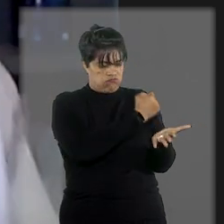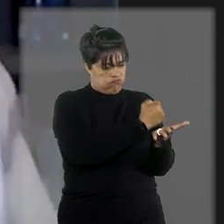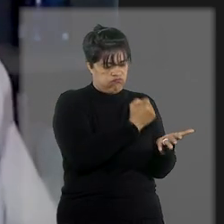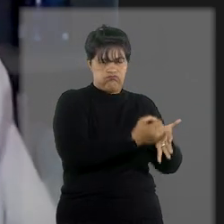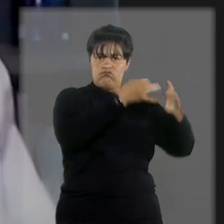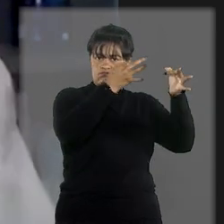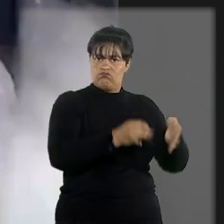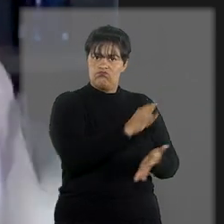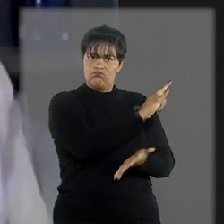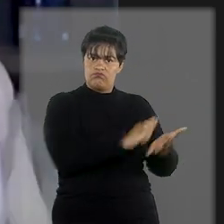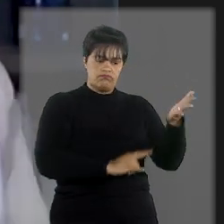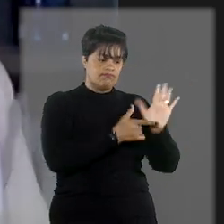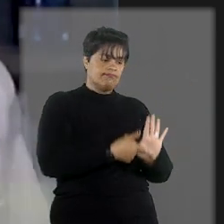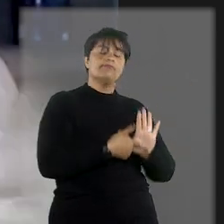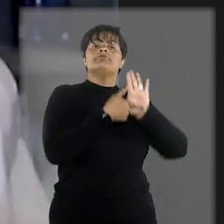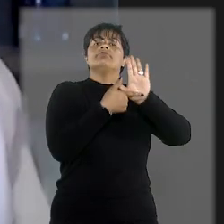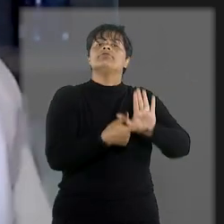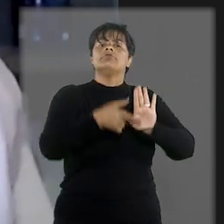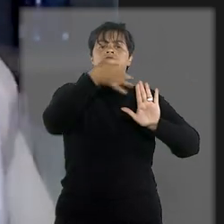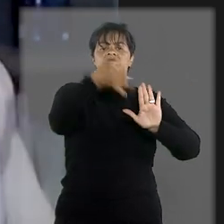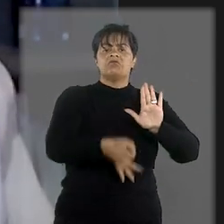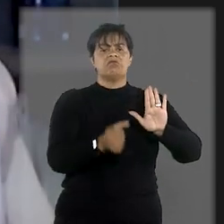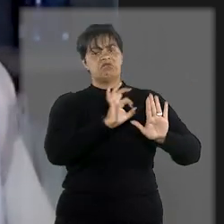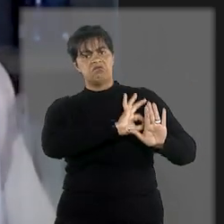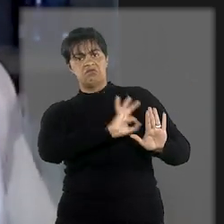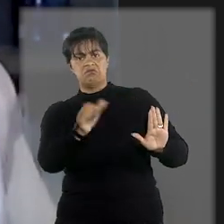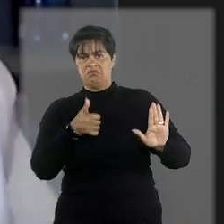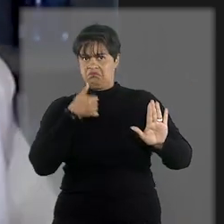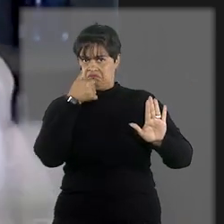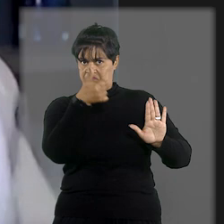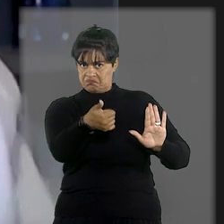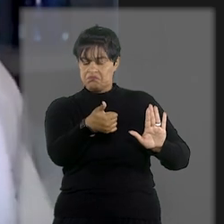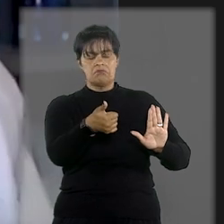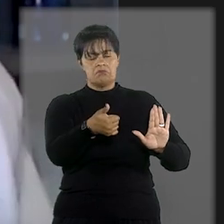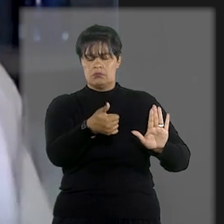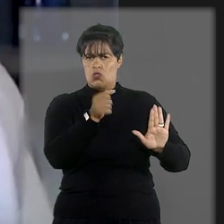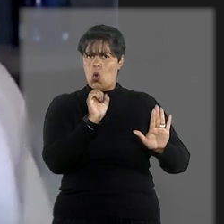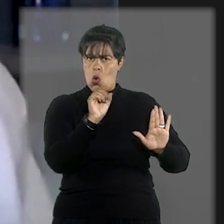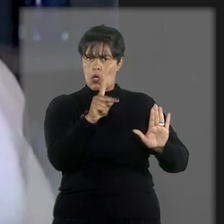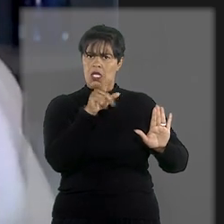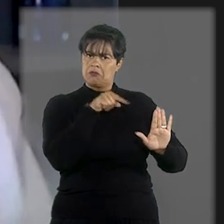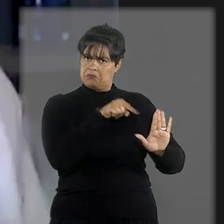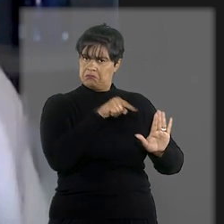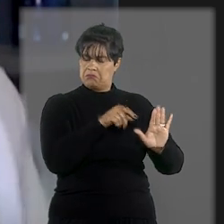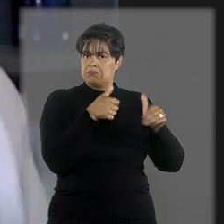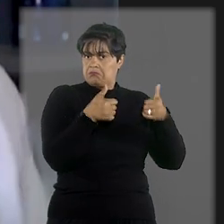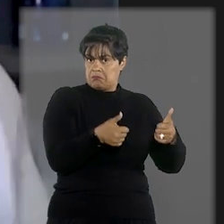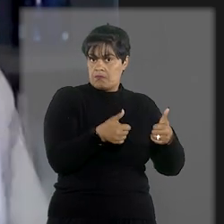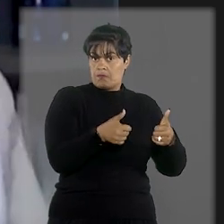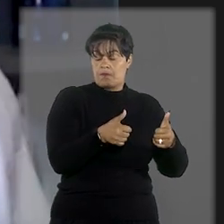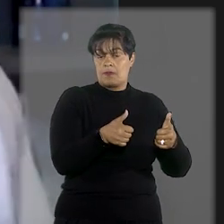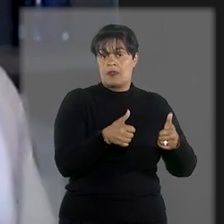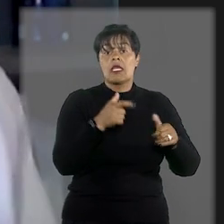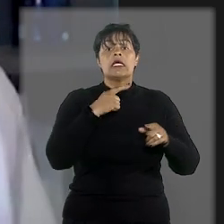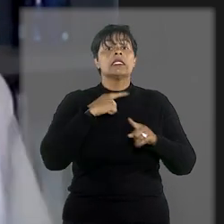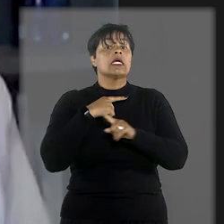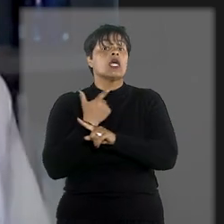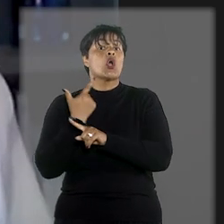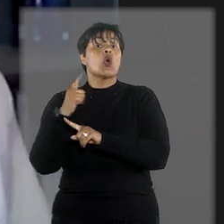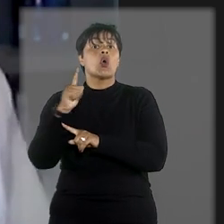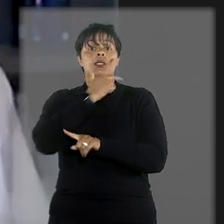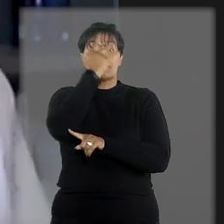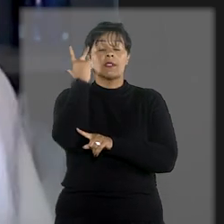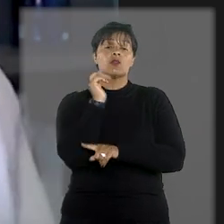cartório, o tabelião de notas fez a anotação, você tem um documento da sua terra, do seu imóvel.